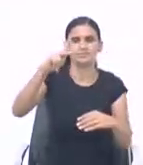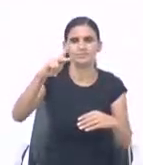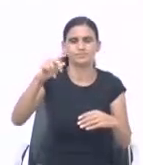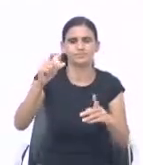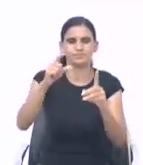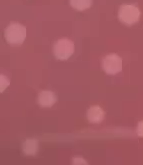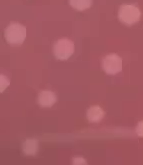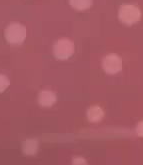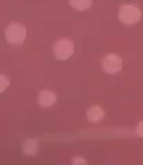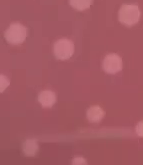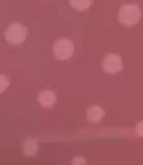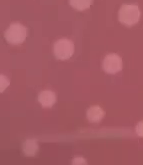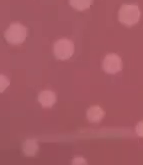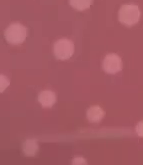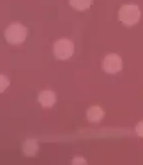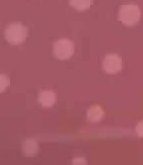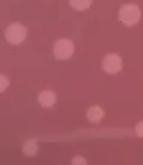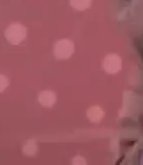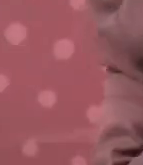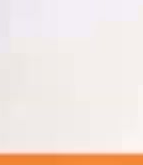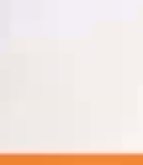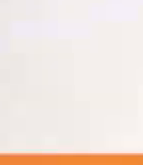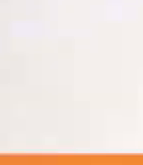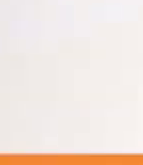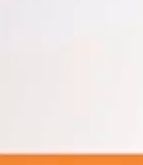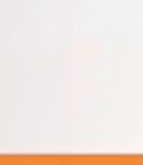nome de Jesus. Amém.